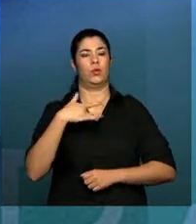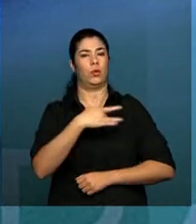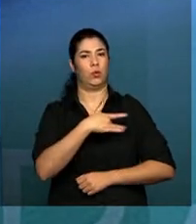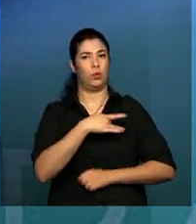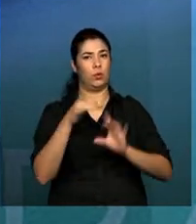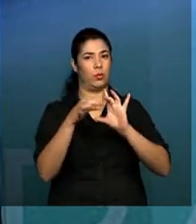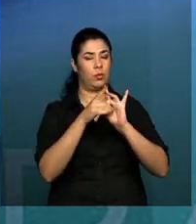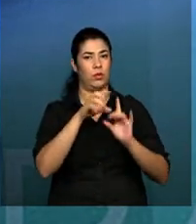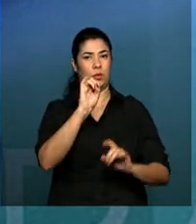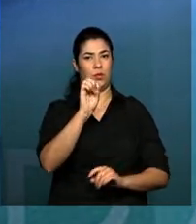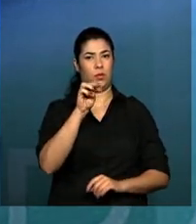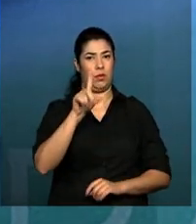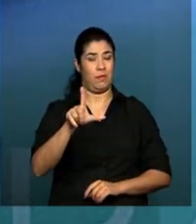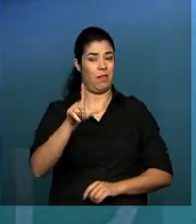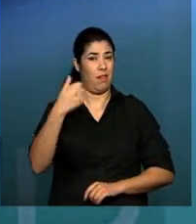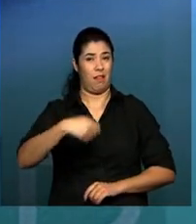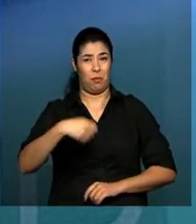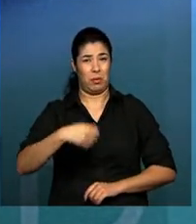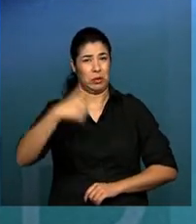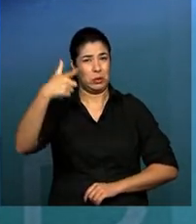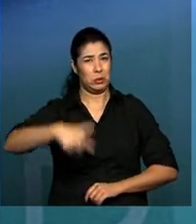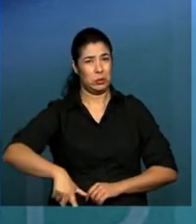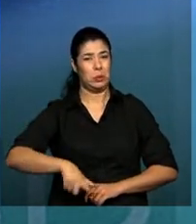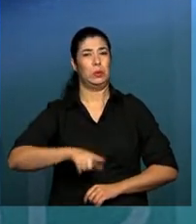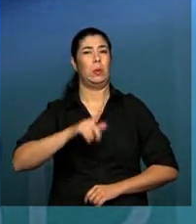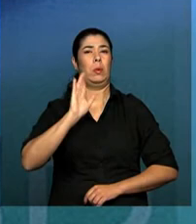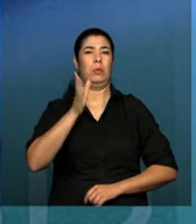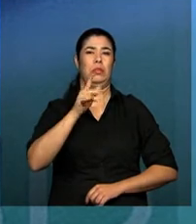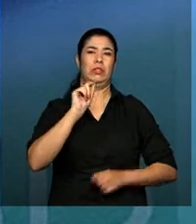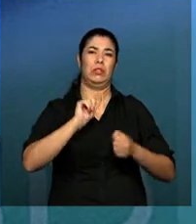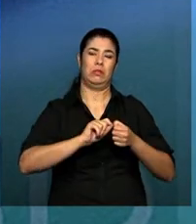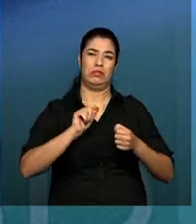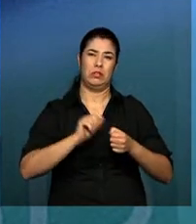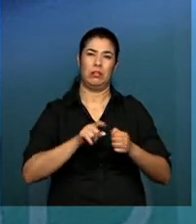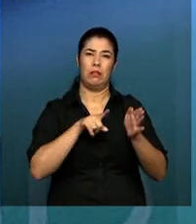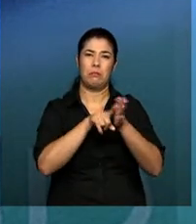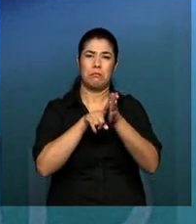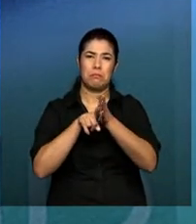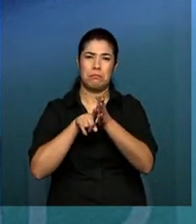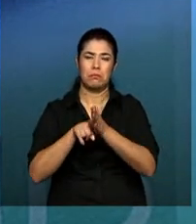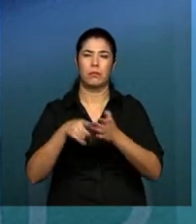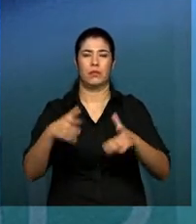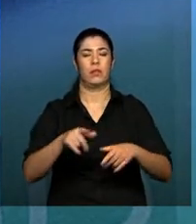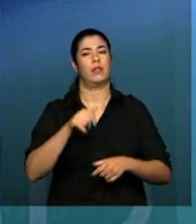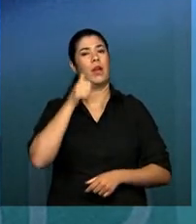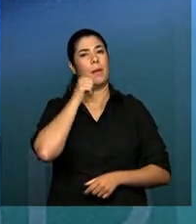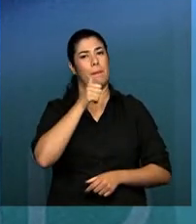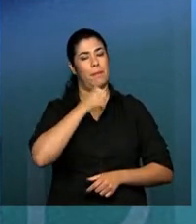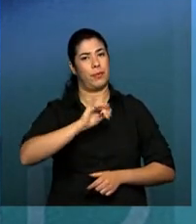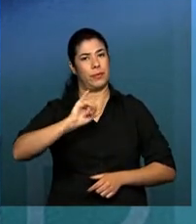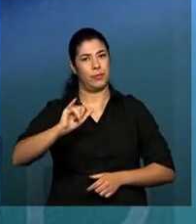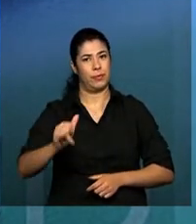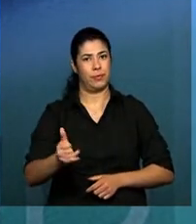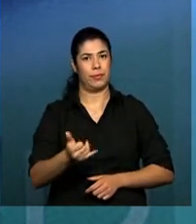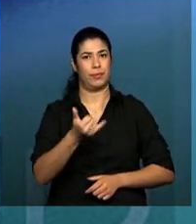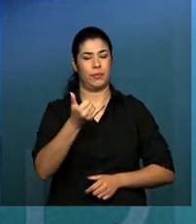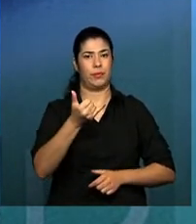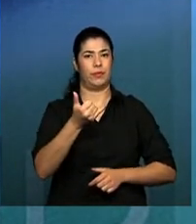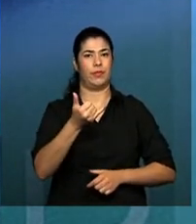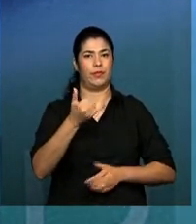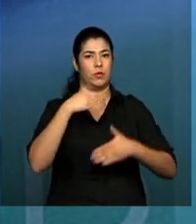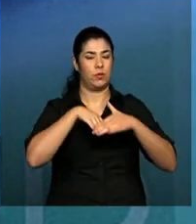segunda vez o exame, ou seja, submeter aquela mulher a mais uma vez aos menos exames, ou seja, ela utiliza esses elementos, esses